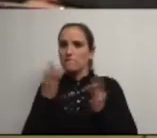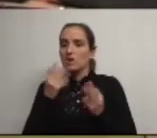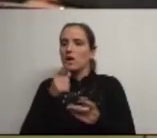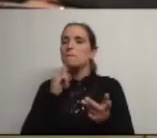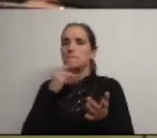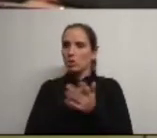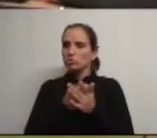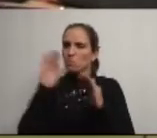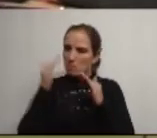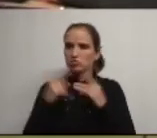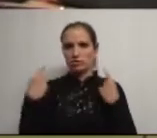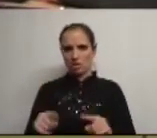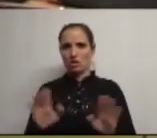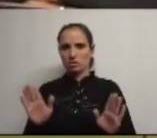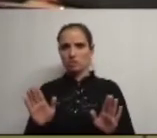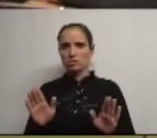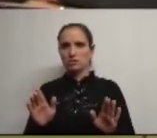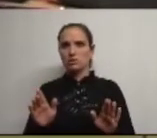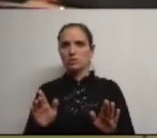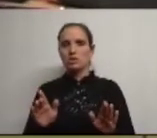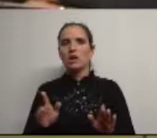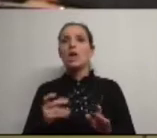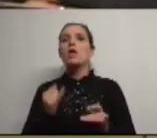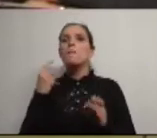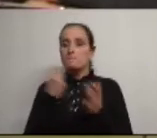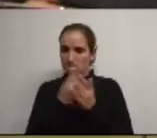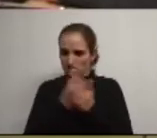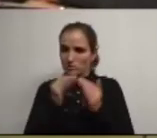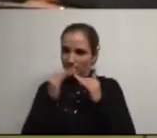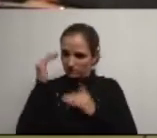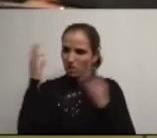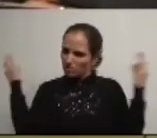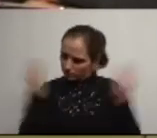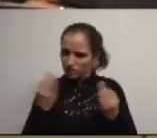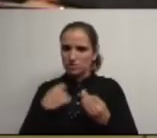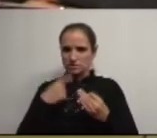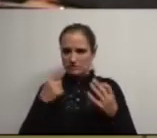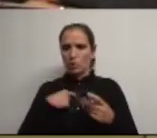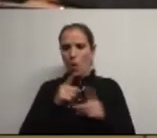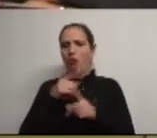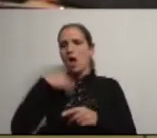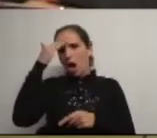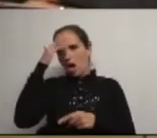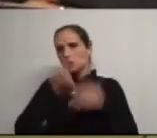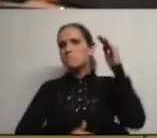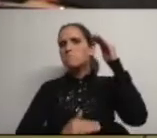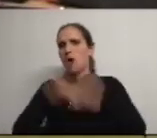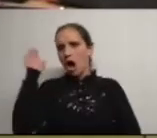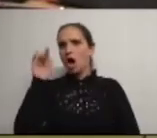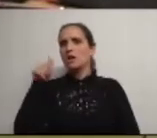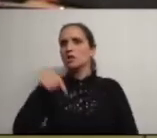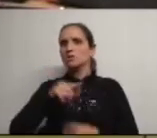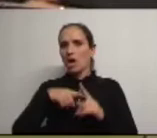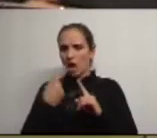de impostos menores onde estamos com impostos maiores e posso dizer que estou convencido que ultrapassamos este